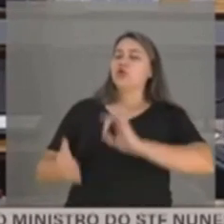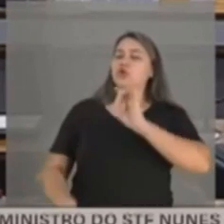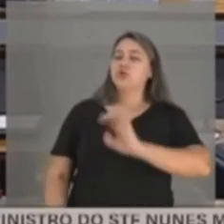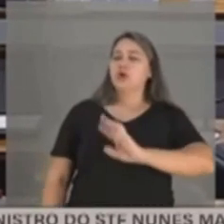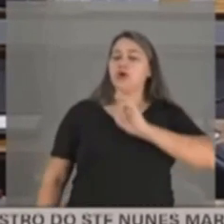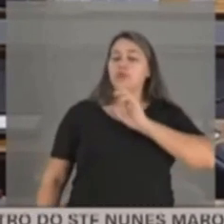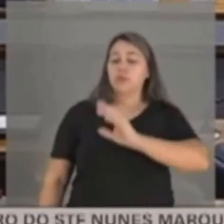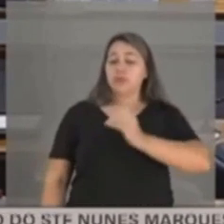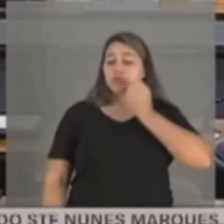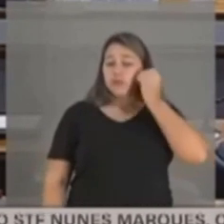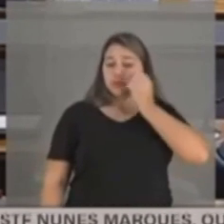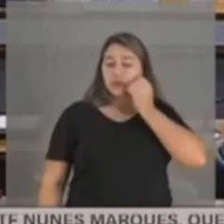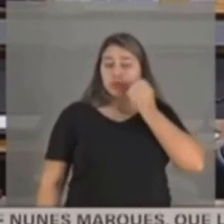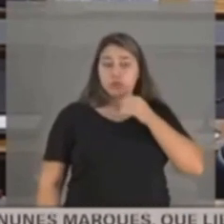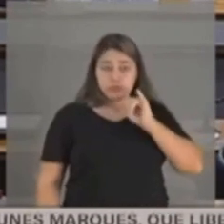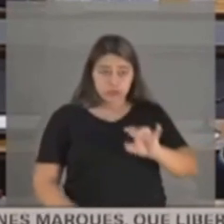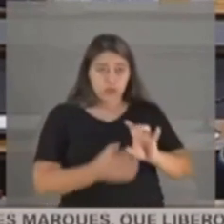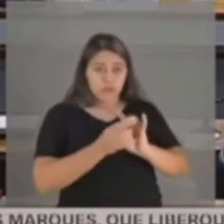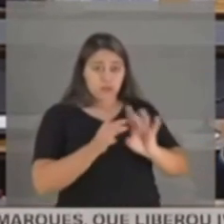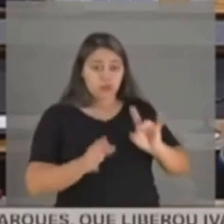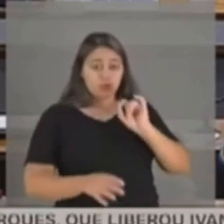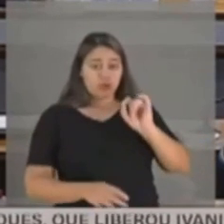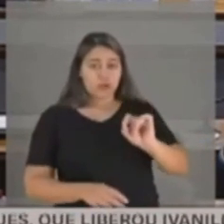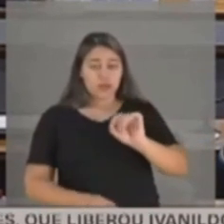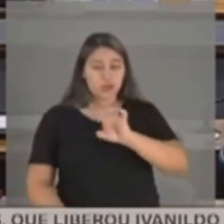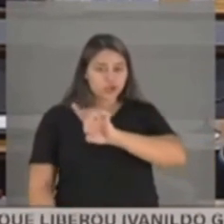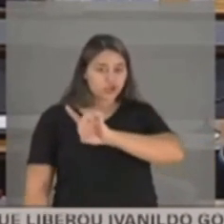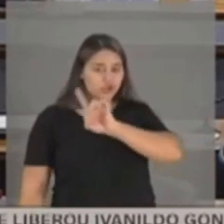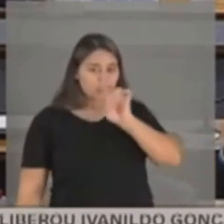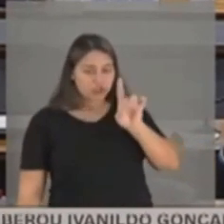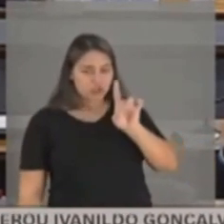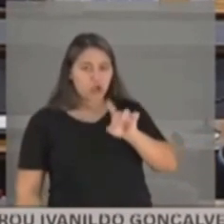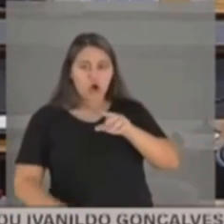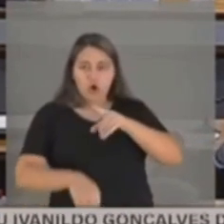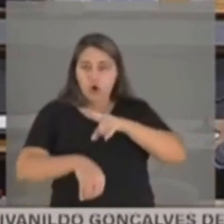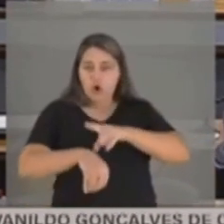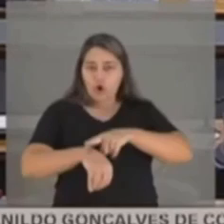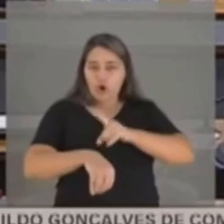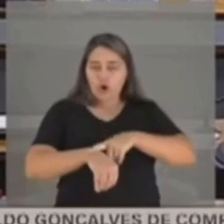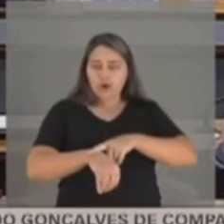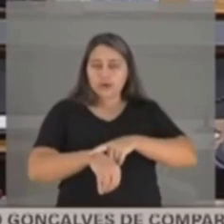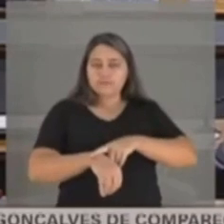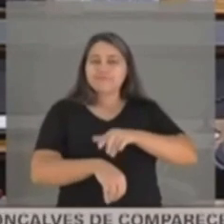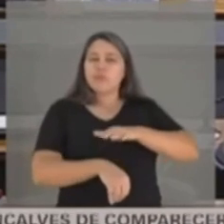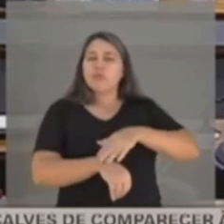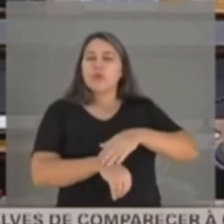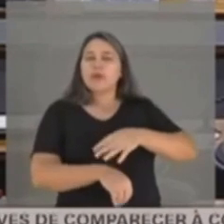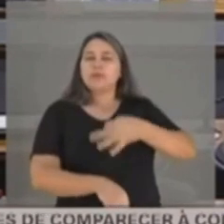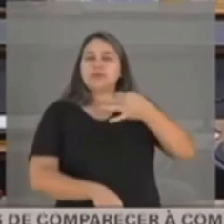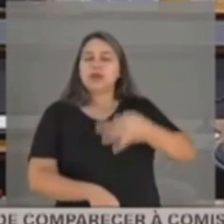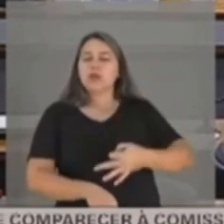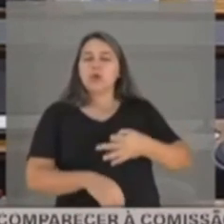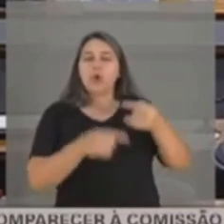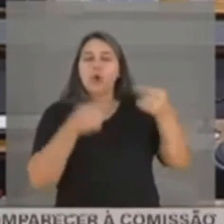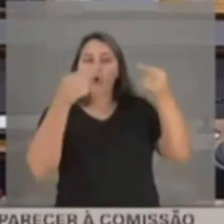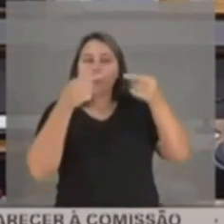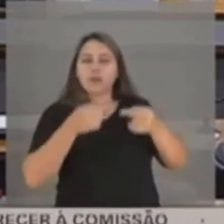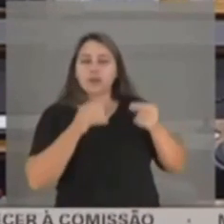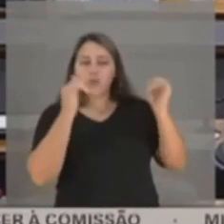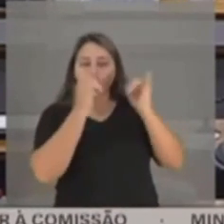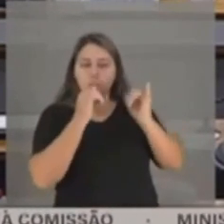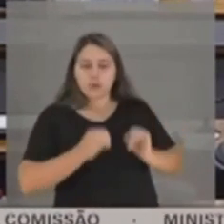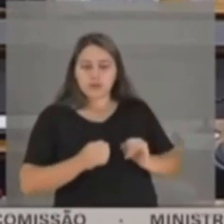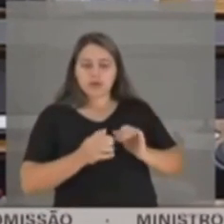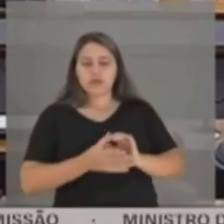comprovação. Se vossa excelência me permite. Por favor. A data, o horário e o momento na agência combinando com a imagem. Exatamente.